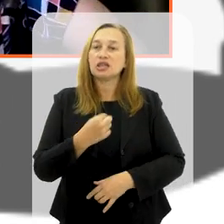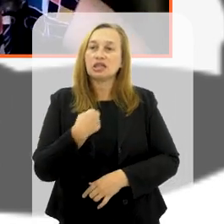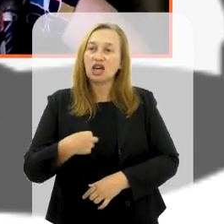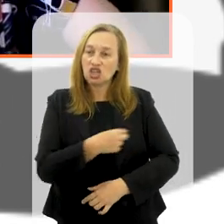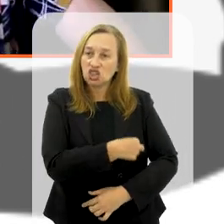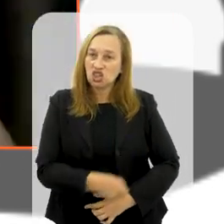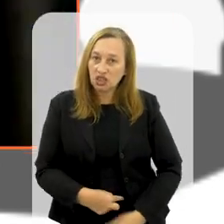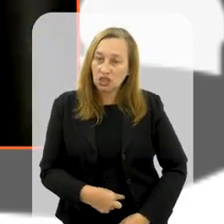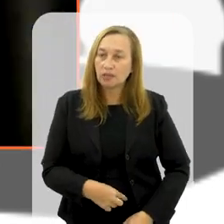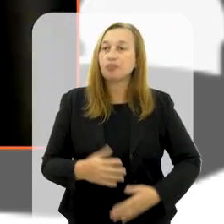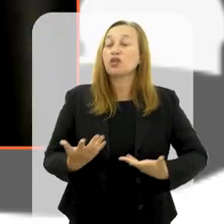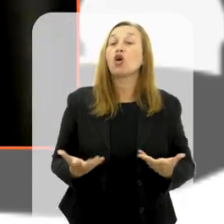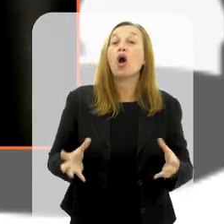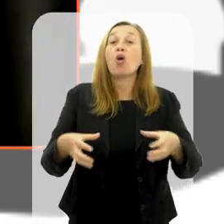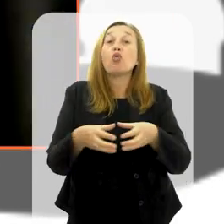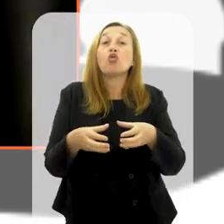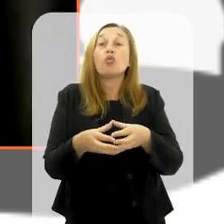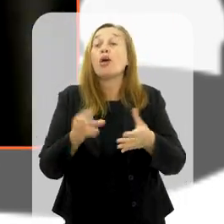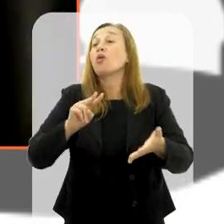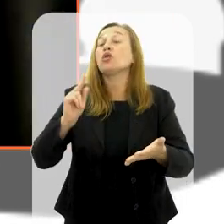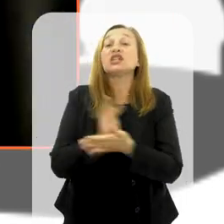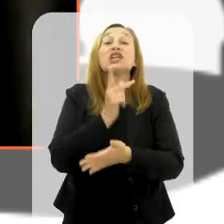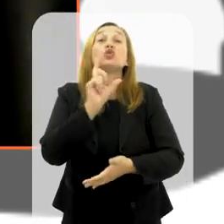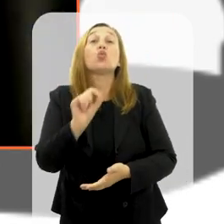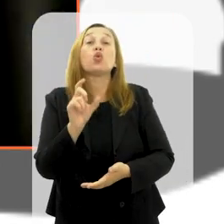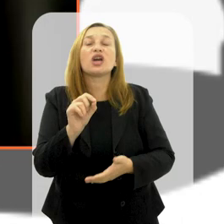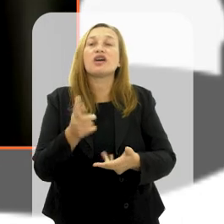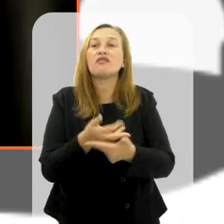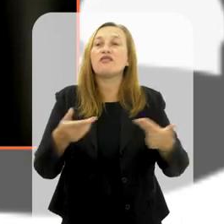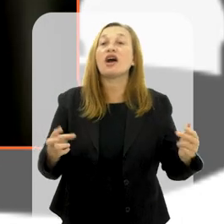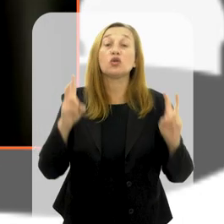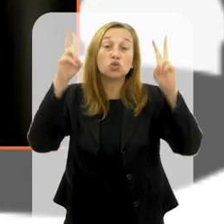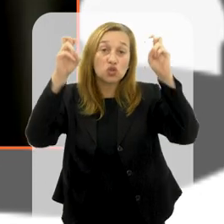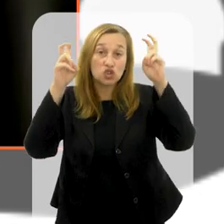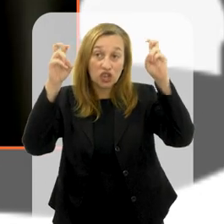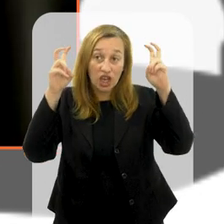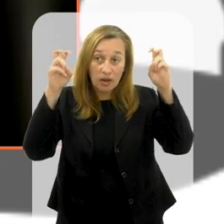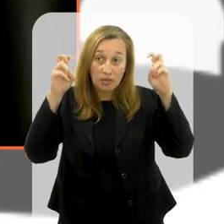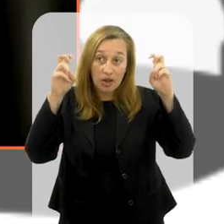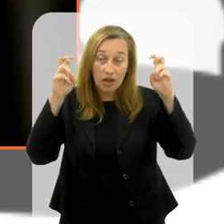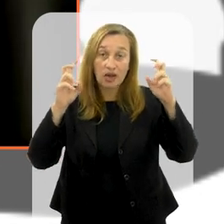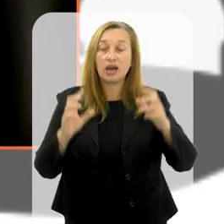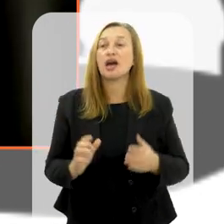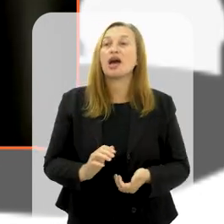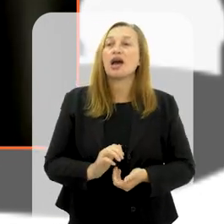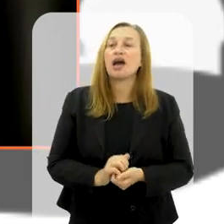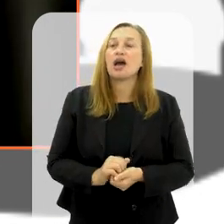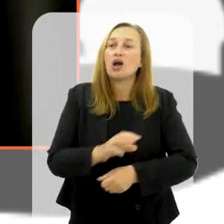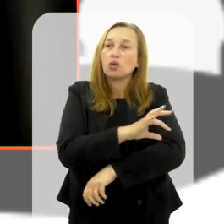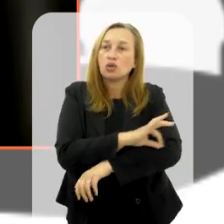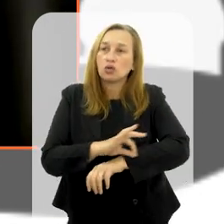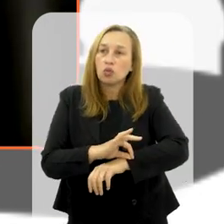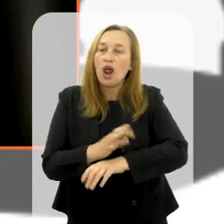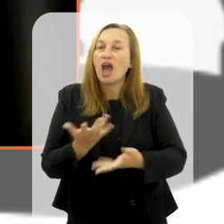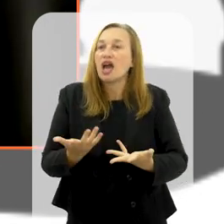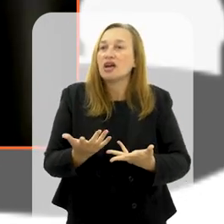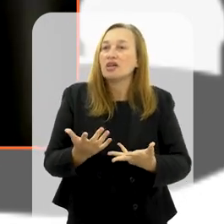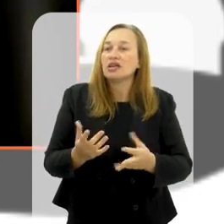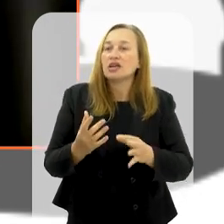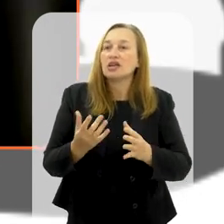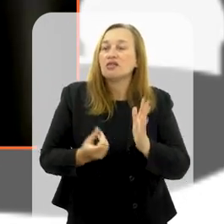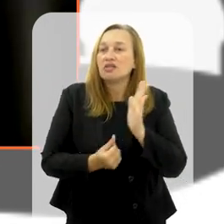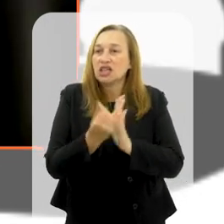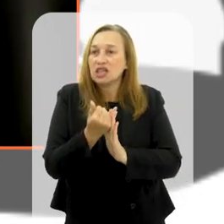todo mundo. O acontece dentro desse grupo? A gente está discutindo, dentre os vários temas da arquitetura financeira, o problema enorme